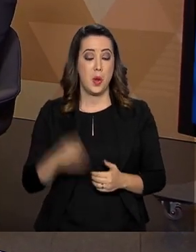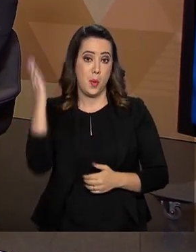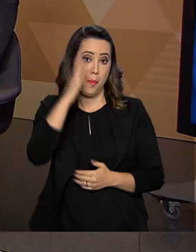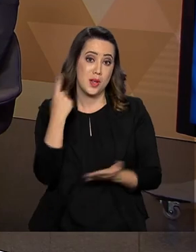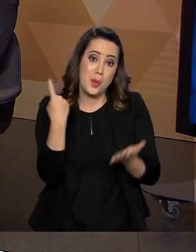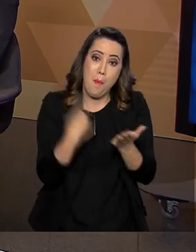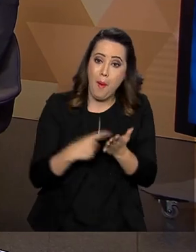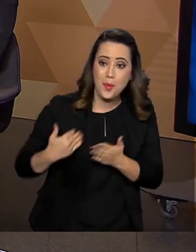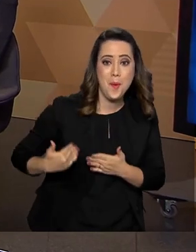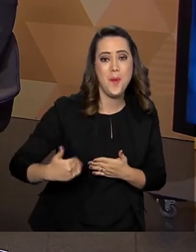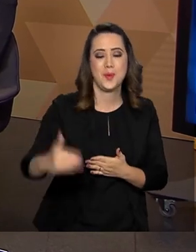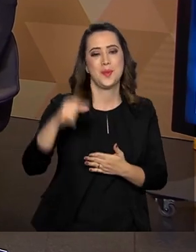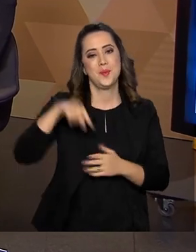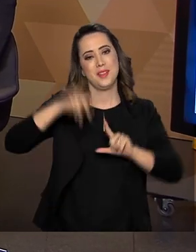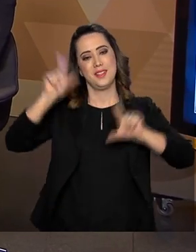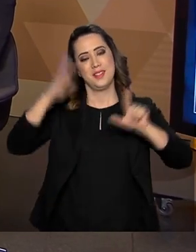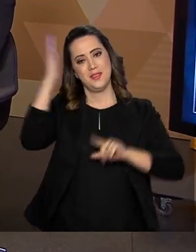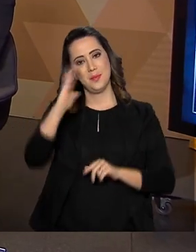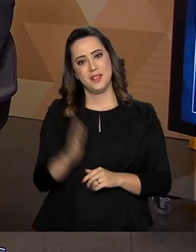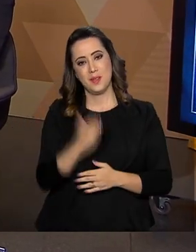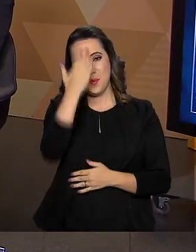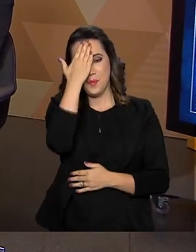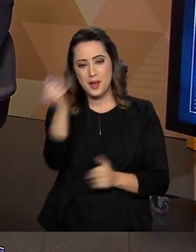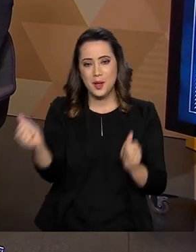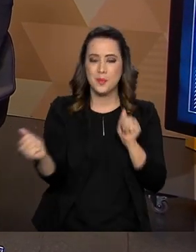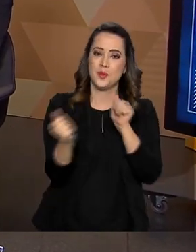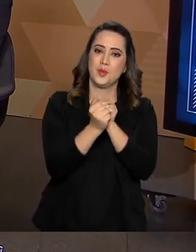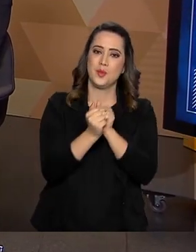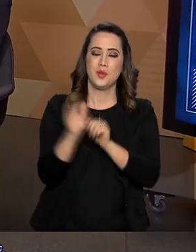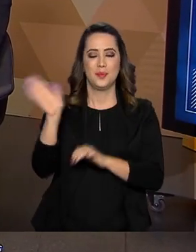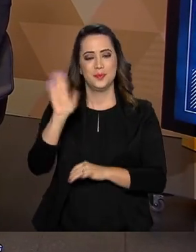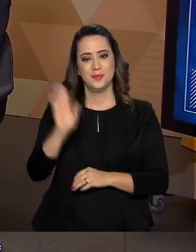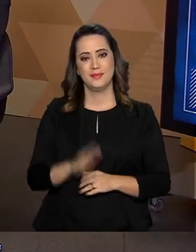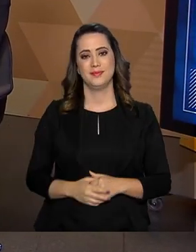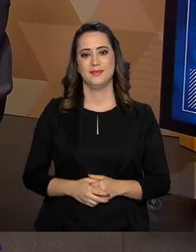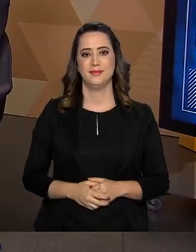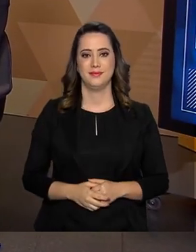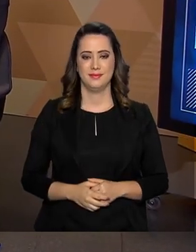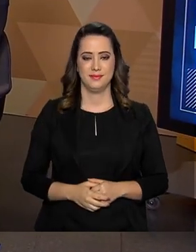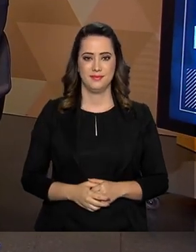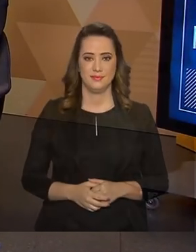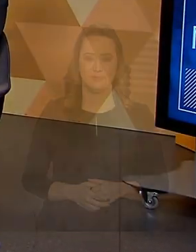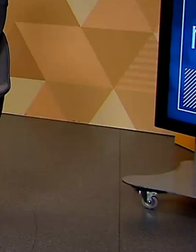Brasil continua em pauta aqui na TV Brasil. Obrigado pela companhia e até a próxima semana.